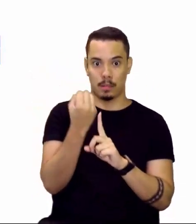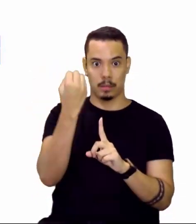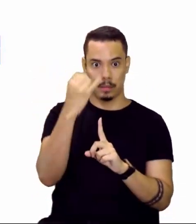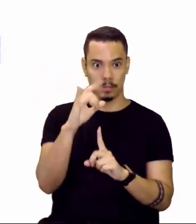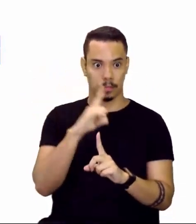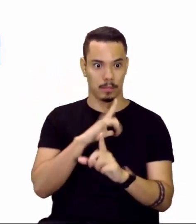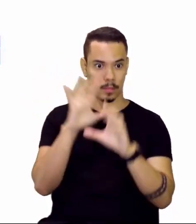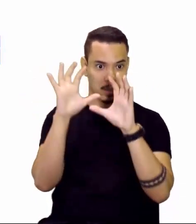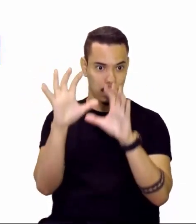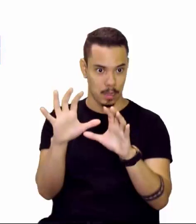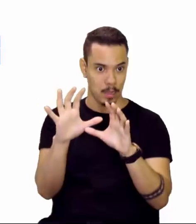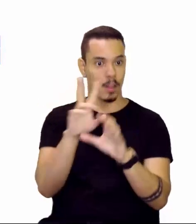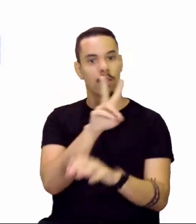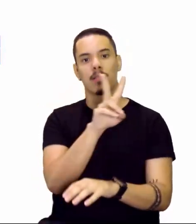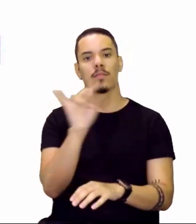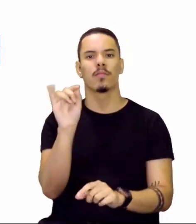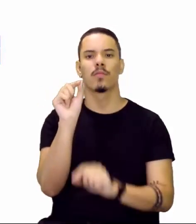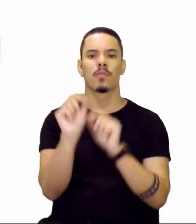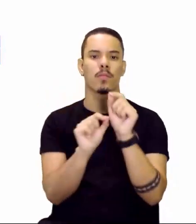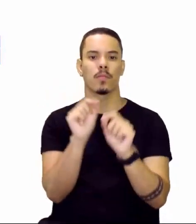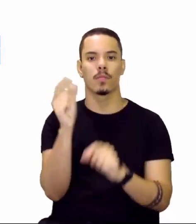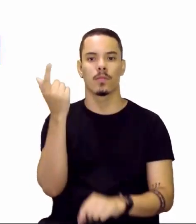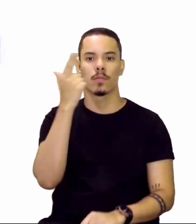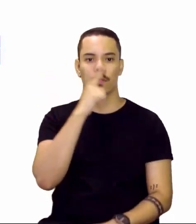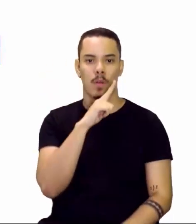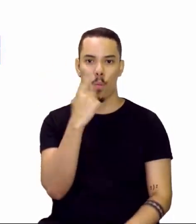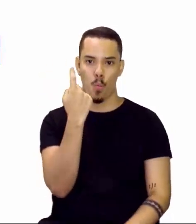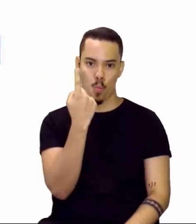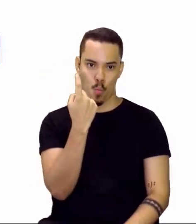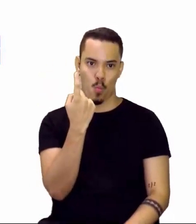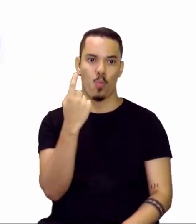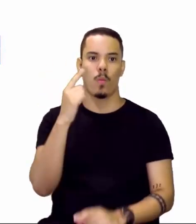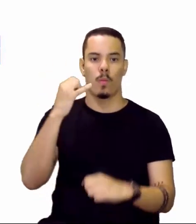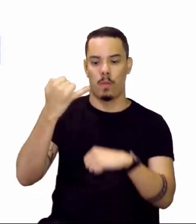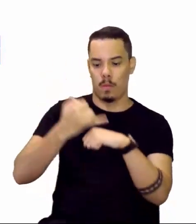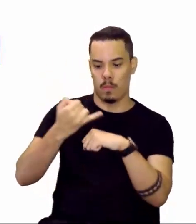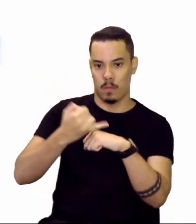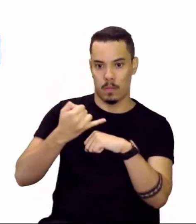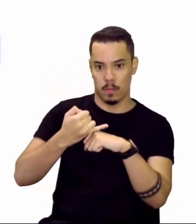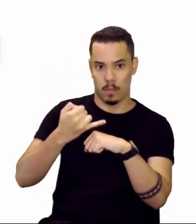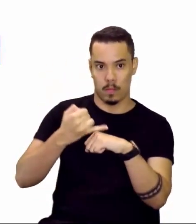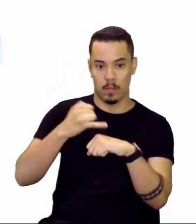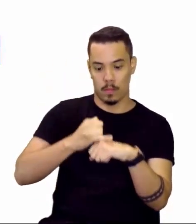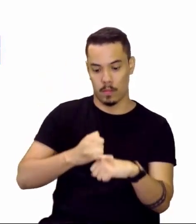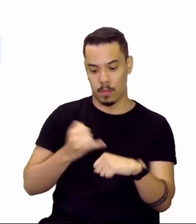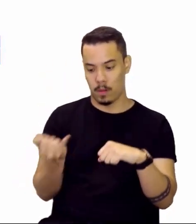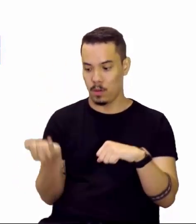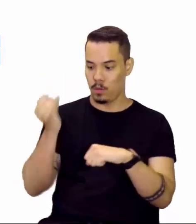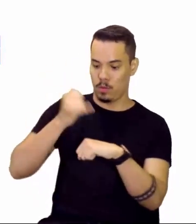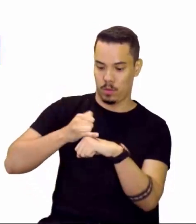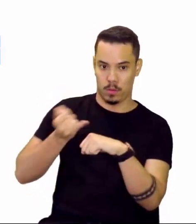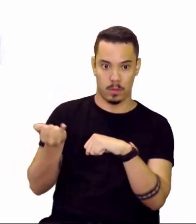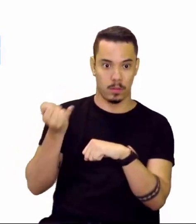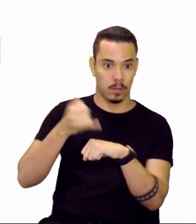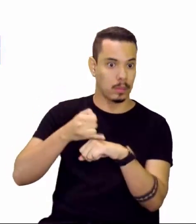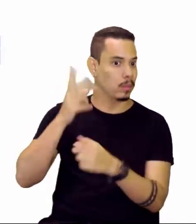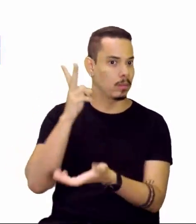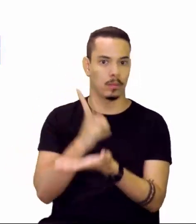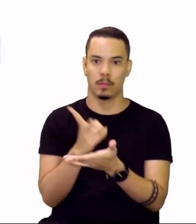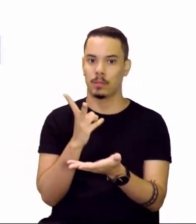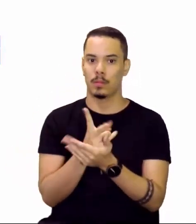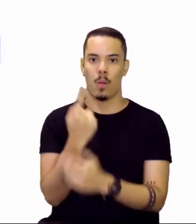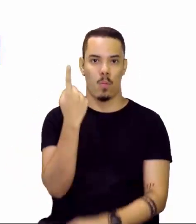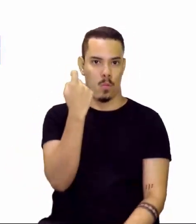tendência de ganhar, ele vai formar um ânion. Nesse caso aqui, o cloro, ele vai sempre estar recebendo um